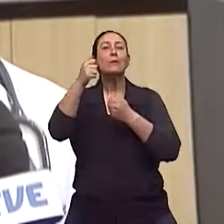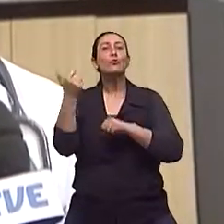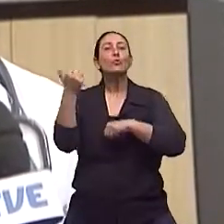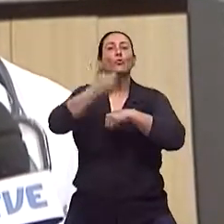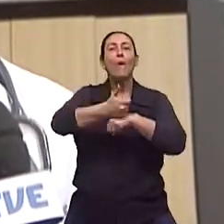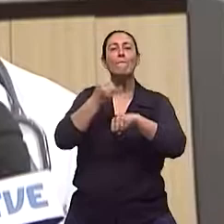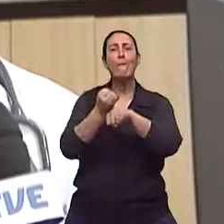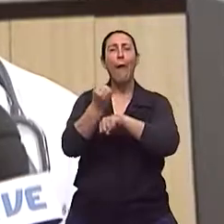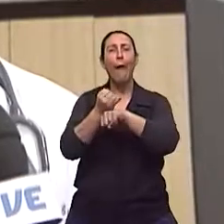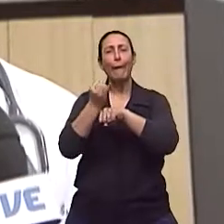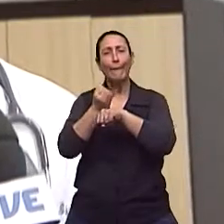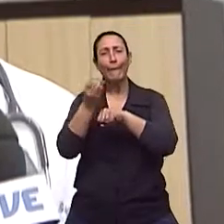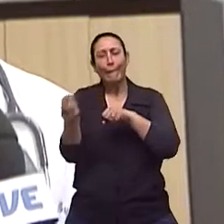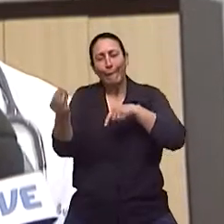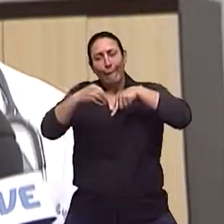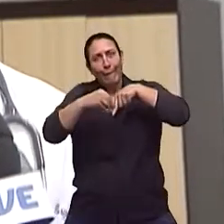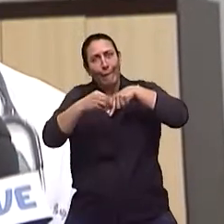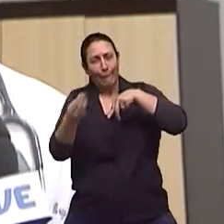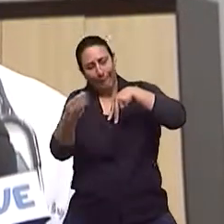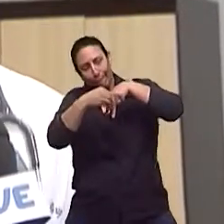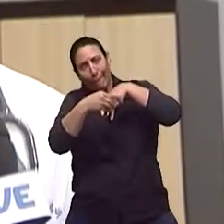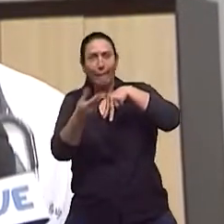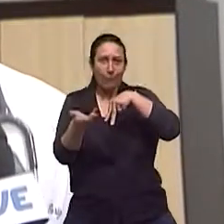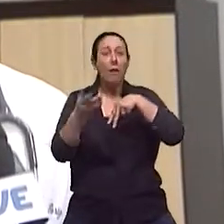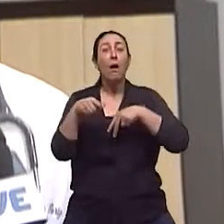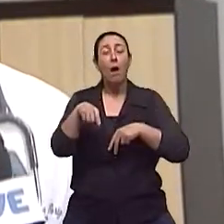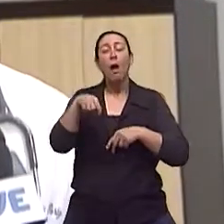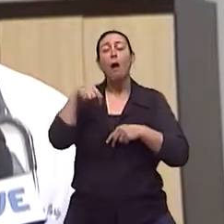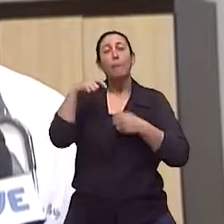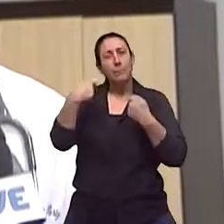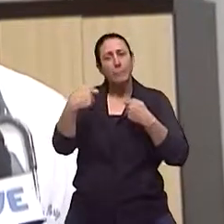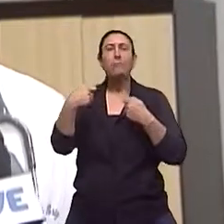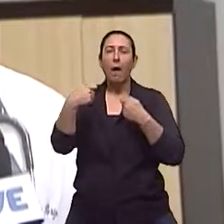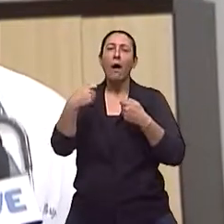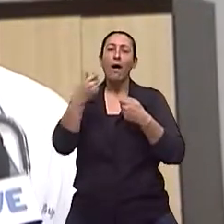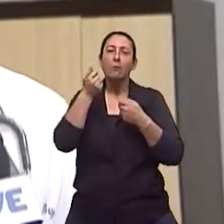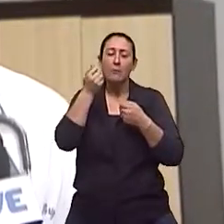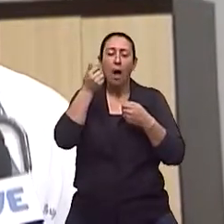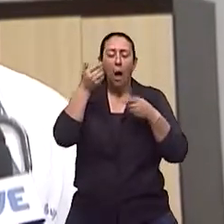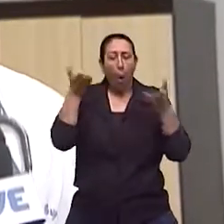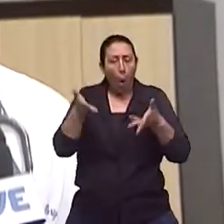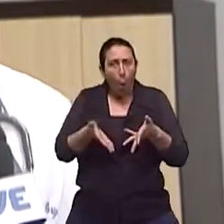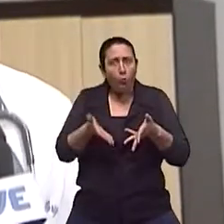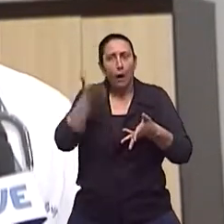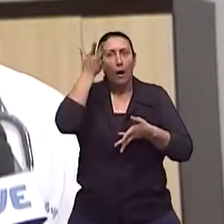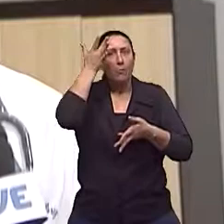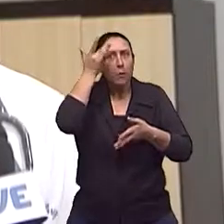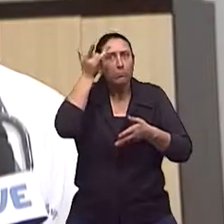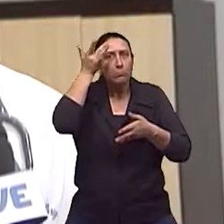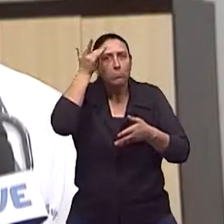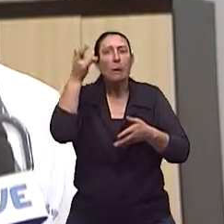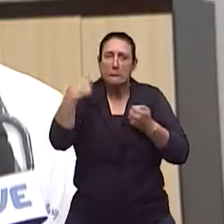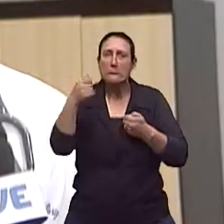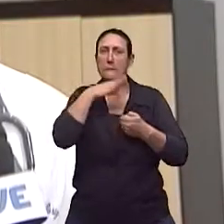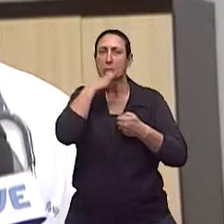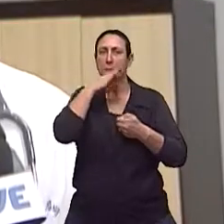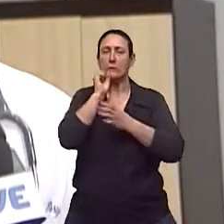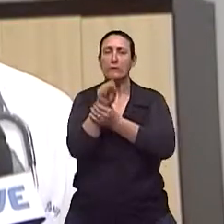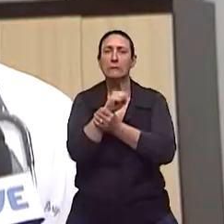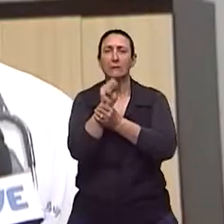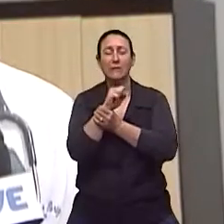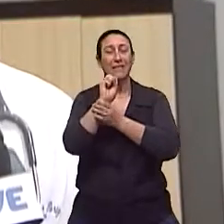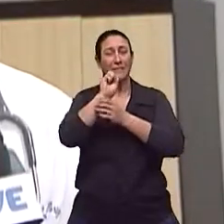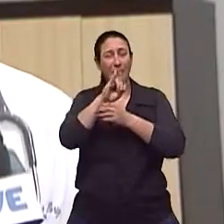indivíduo já pode apoiar o membro no mesmo dia ou no outro dia e deve, porque acelera a recuperação dele. Quando a pessoa fica parada,